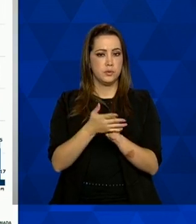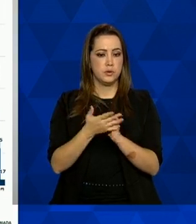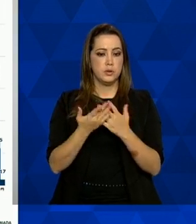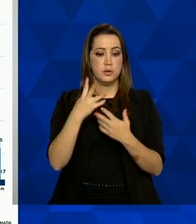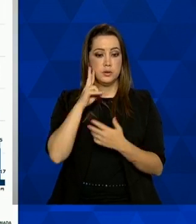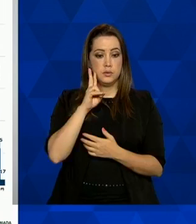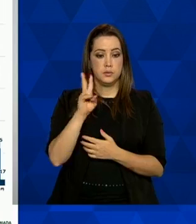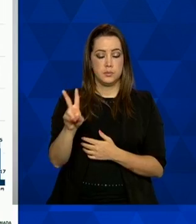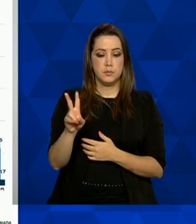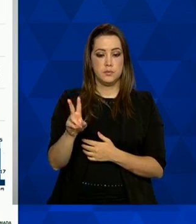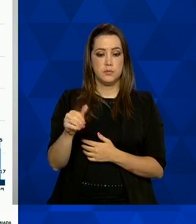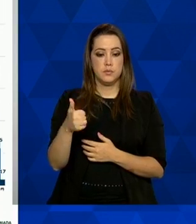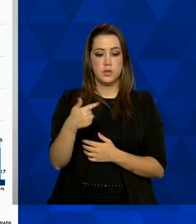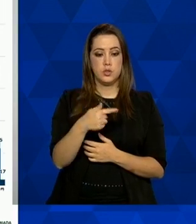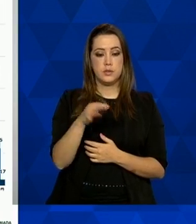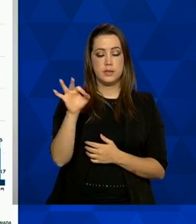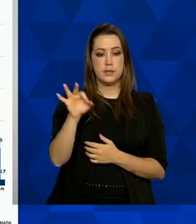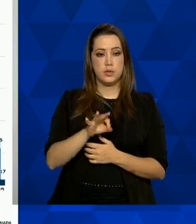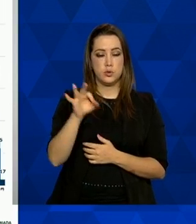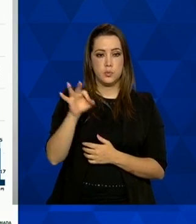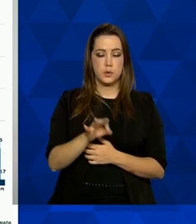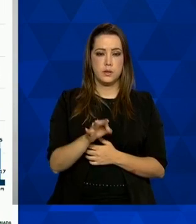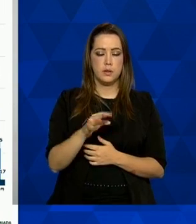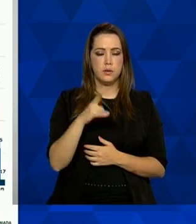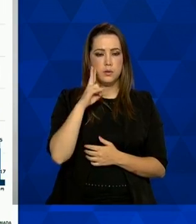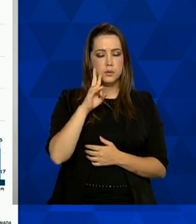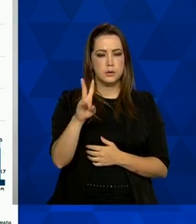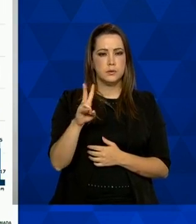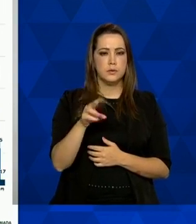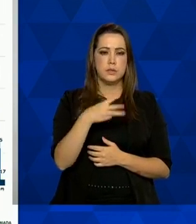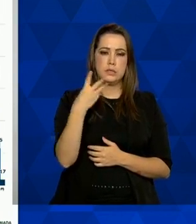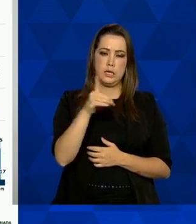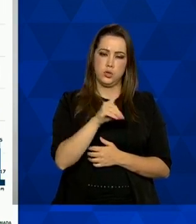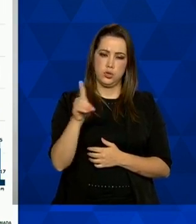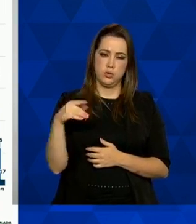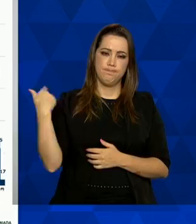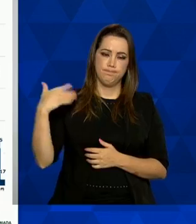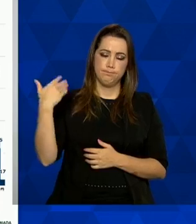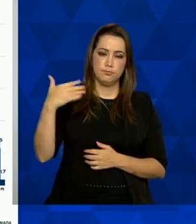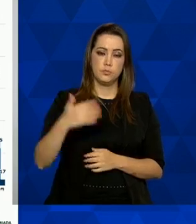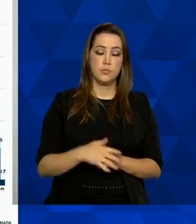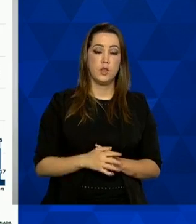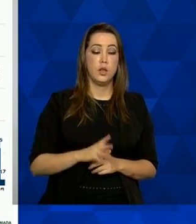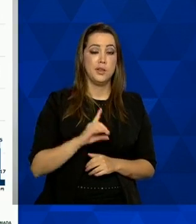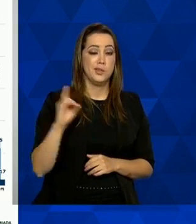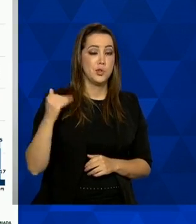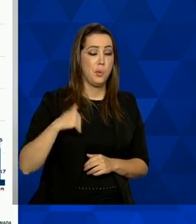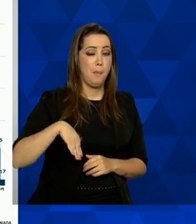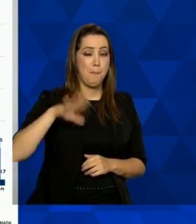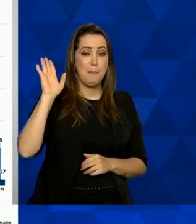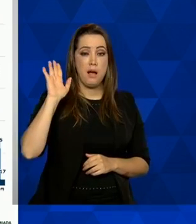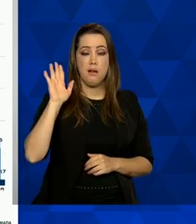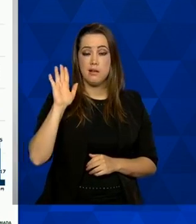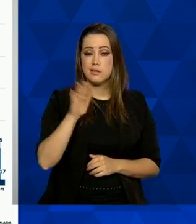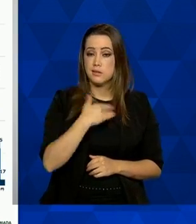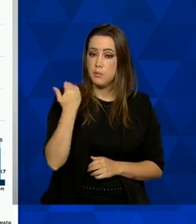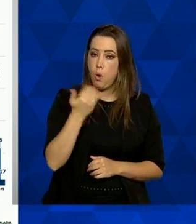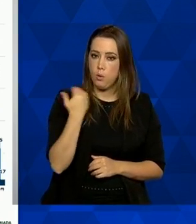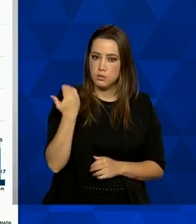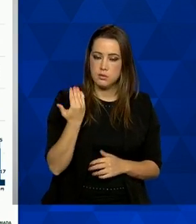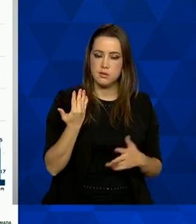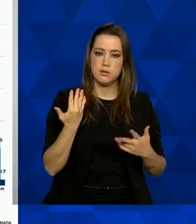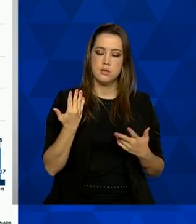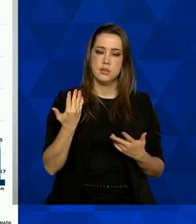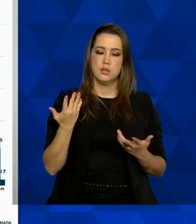israg 17% eles foram registrados nesses últimos três dias e o dia com o maior número de registros de óbitos